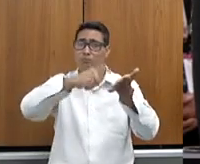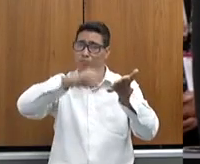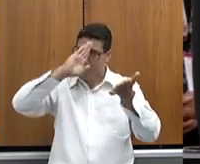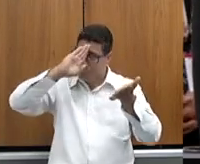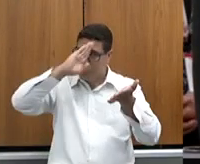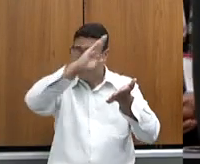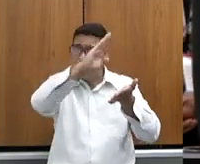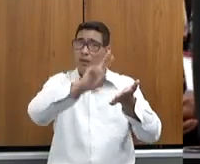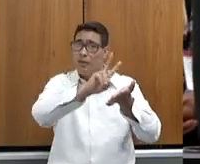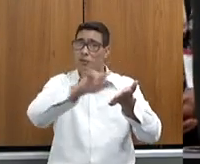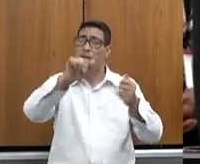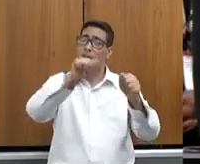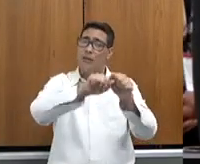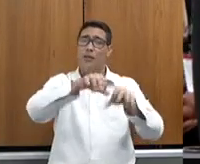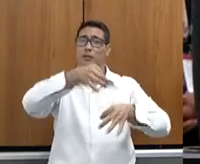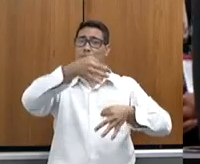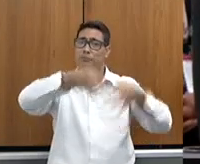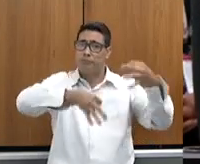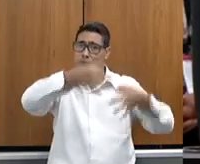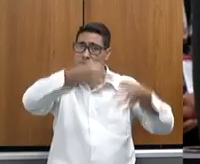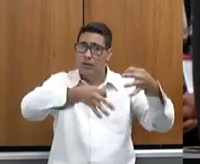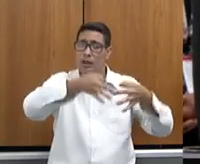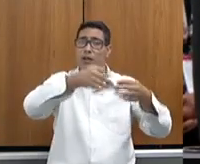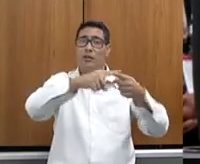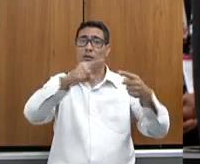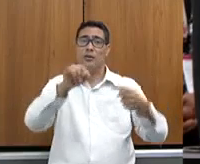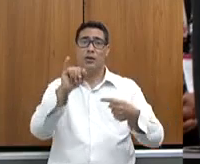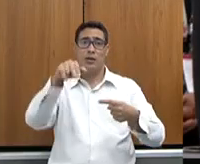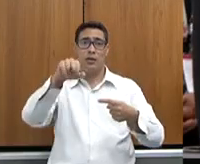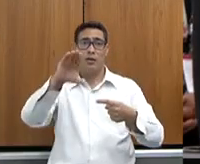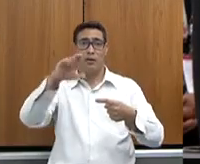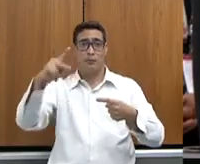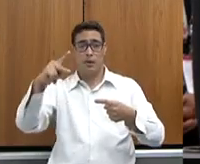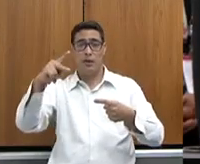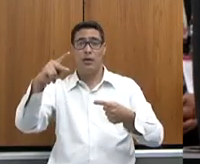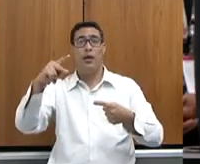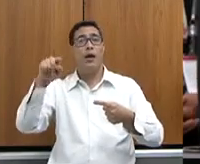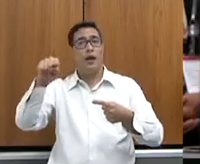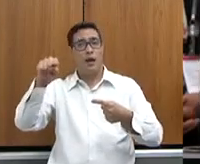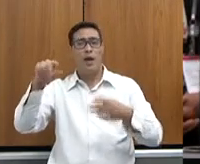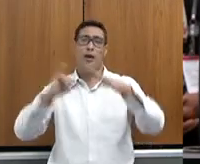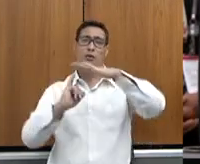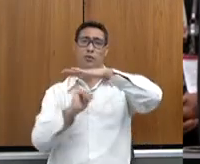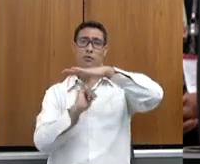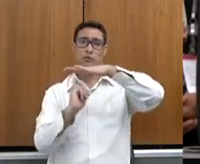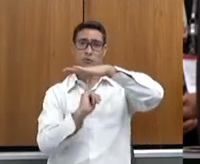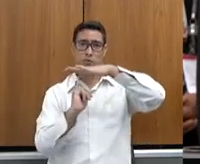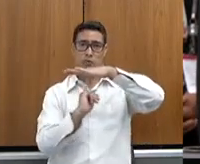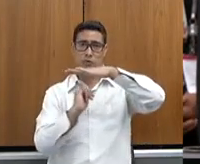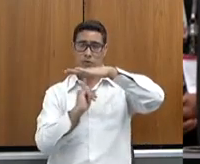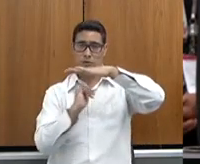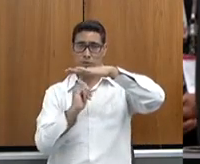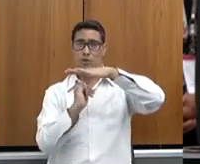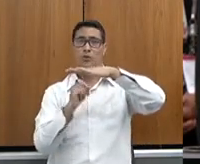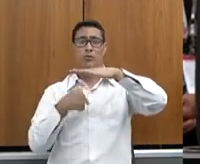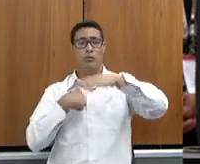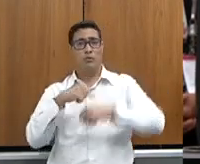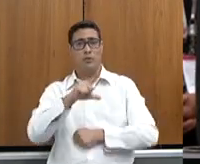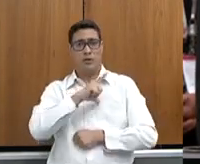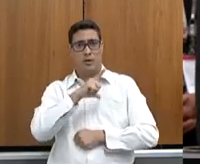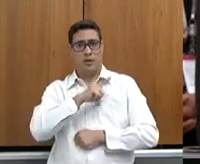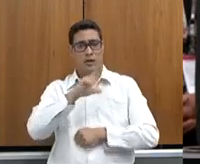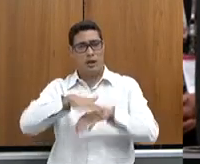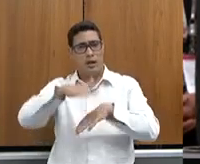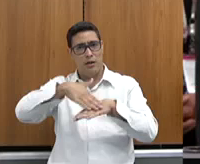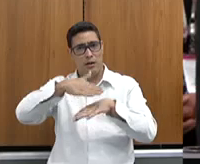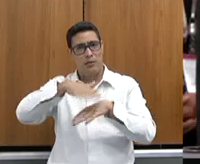que vai fazer o julgamento, o ILCT, que é o Instituto de Laticínio Cândido Tostes, que tem uma